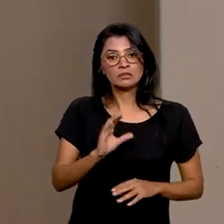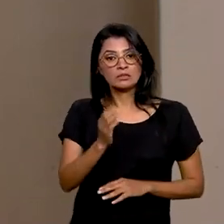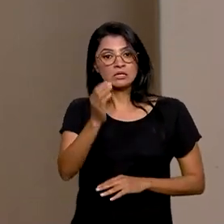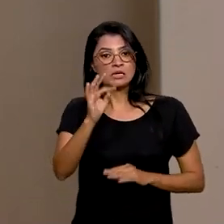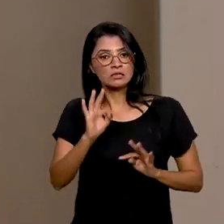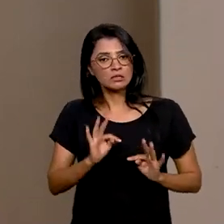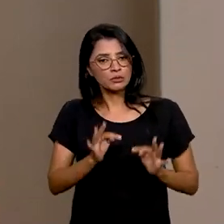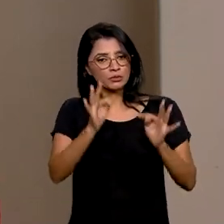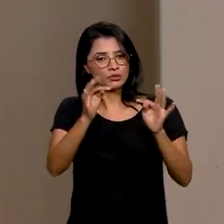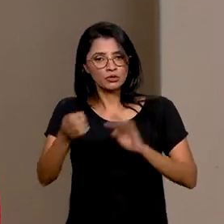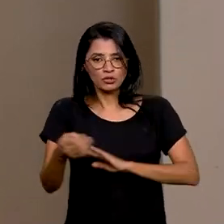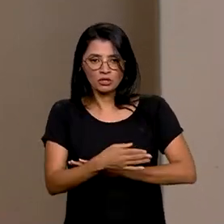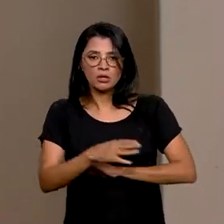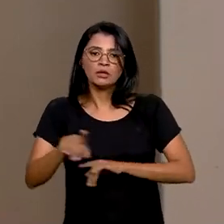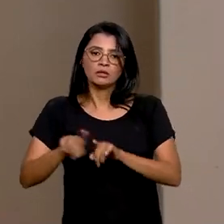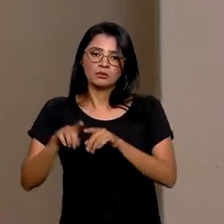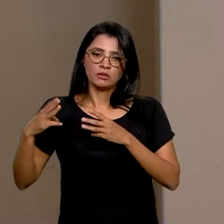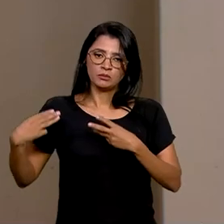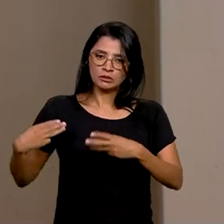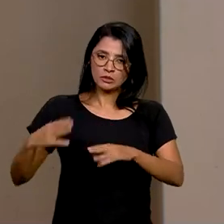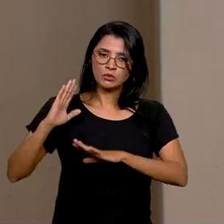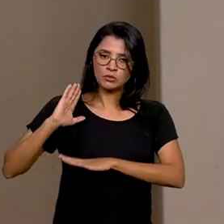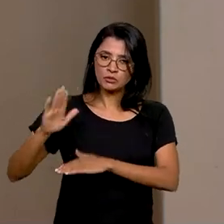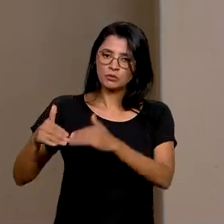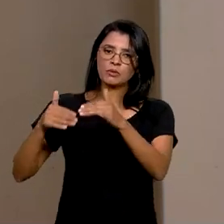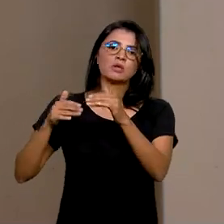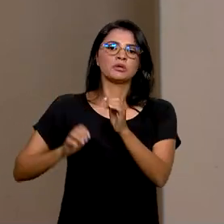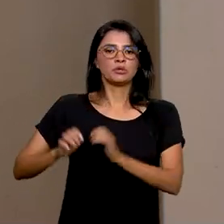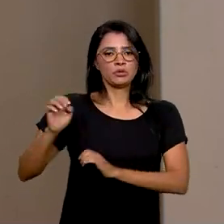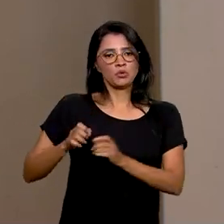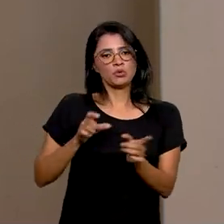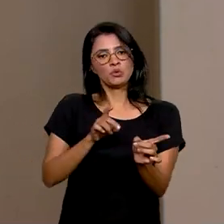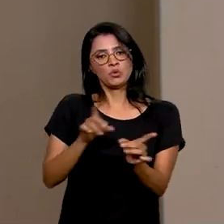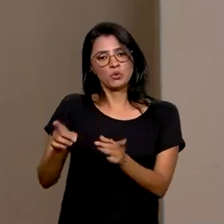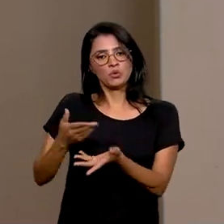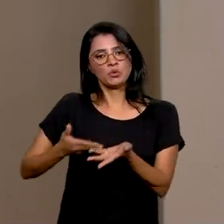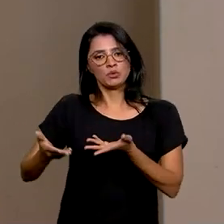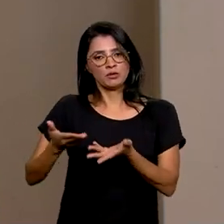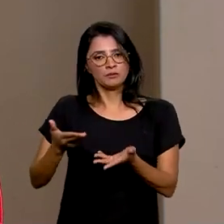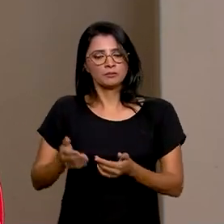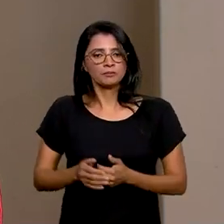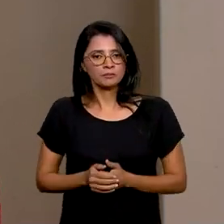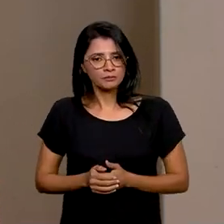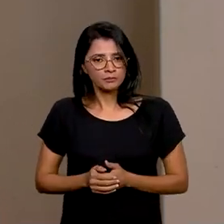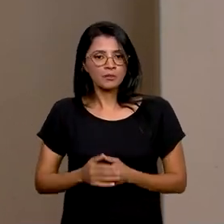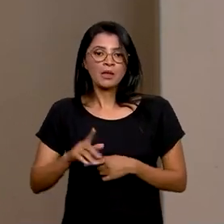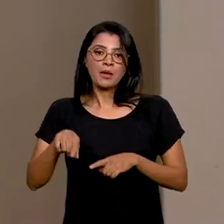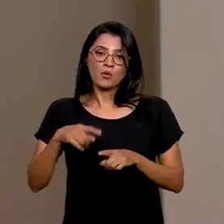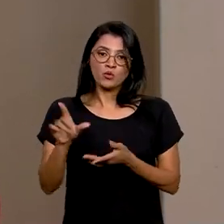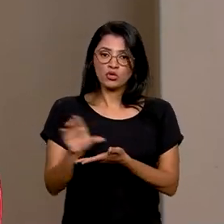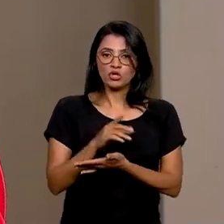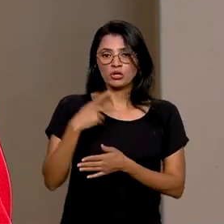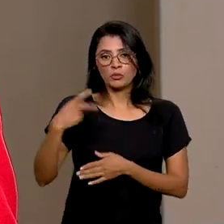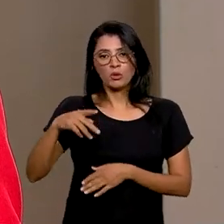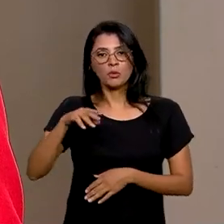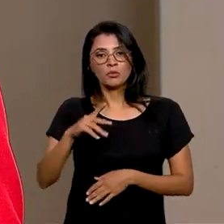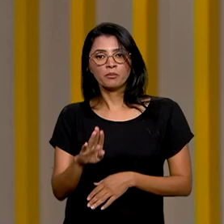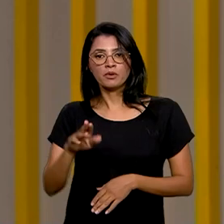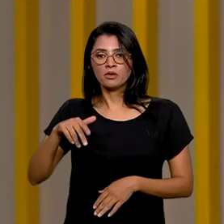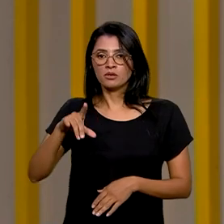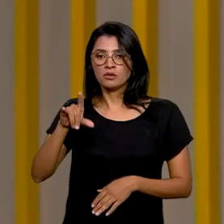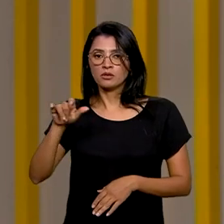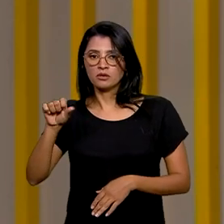Tecnologia e Inovação e o Ministério do Desenvolvimento, Indústria, Comércio e Serviços, com recursos do BNDES.